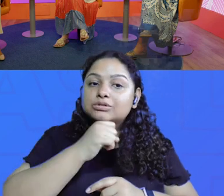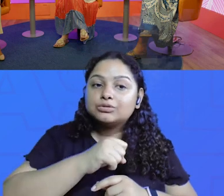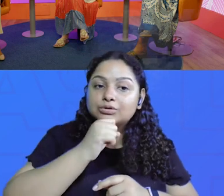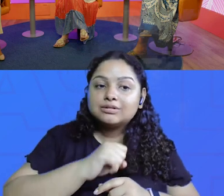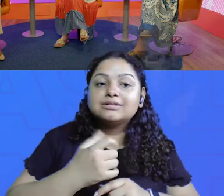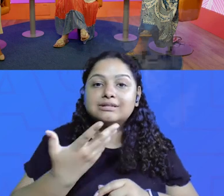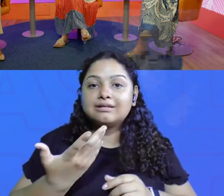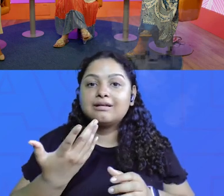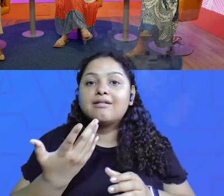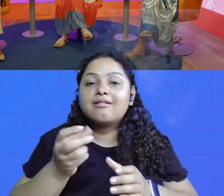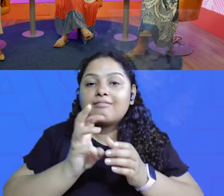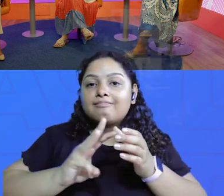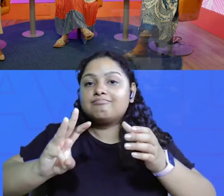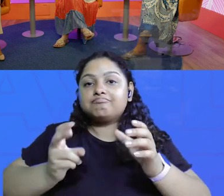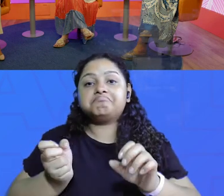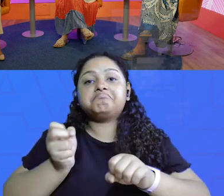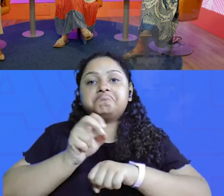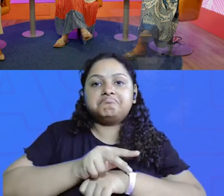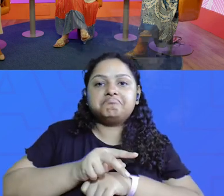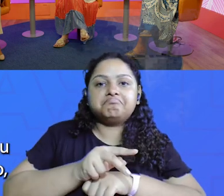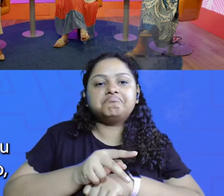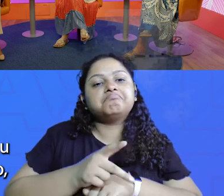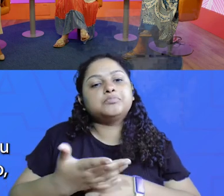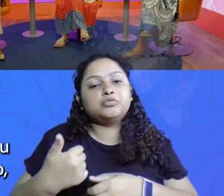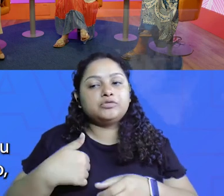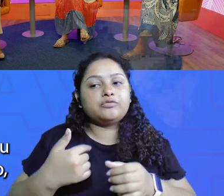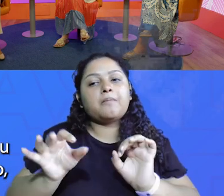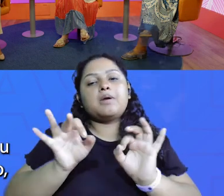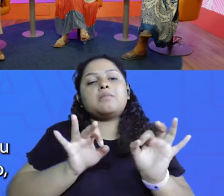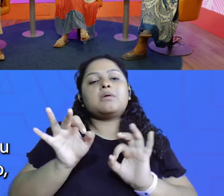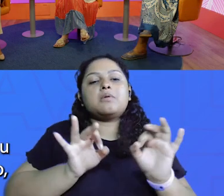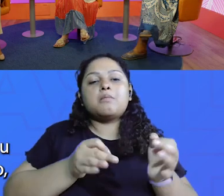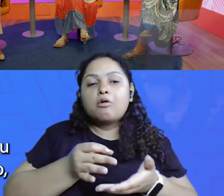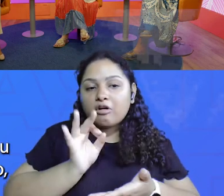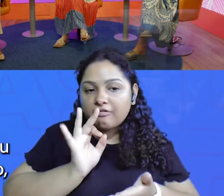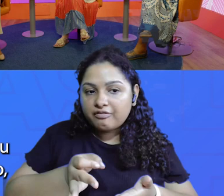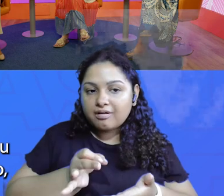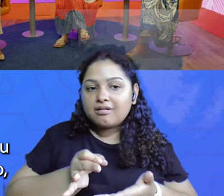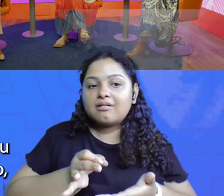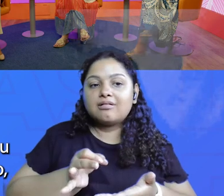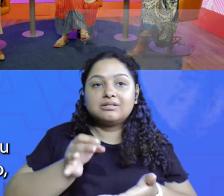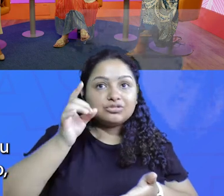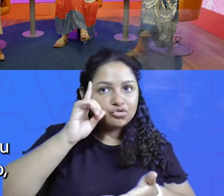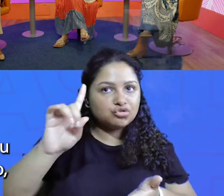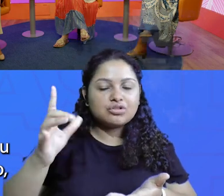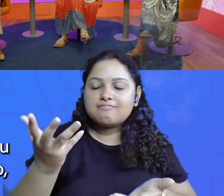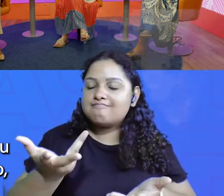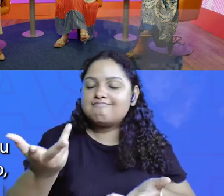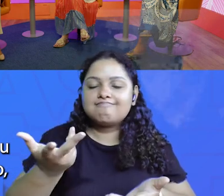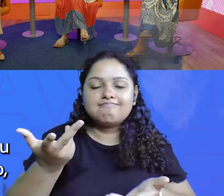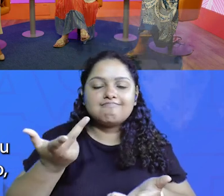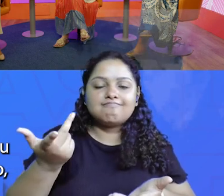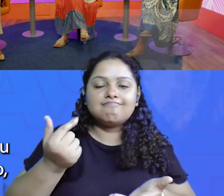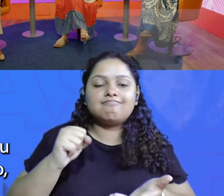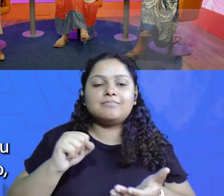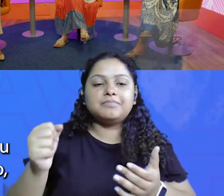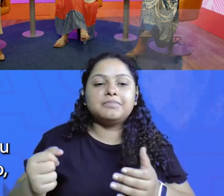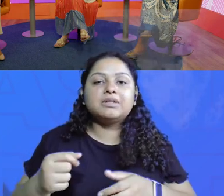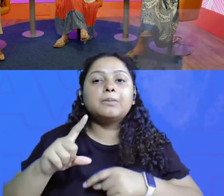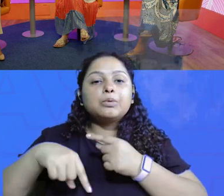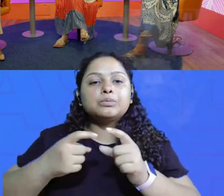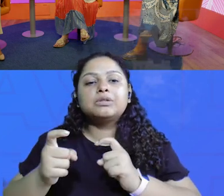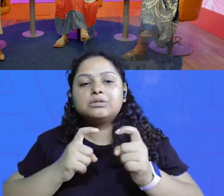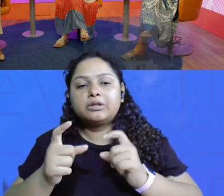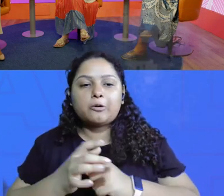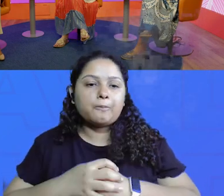sêniors que ingressaram na nossa plataforma. Então, vou ali para me preparar com o meu cafezinho para esse dia que eu adoro